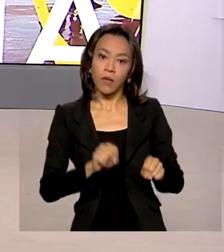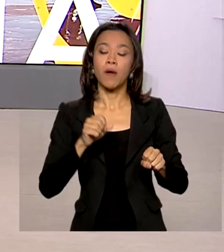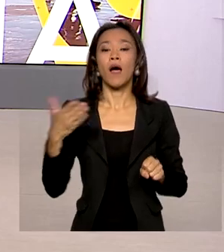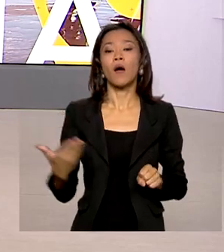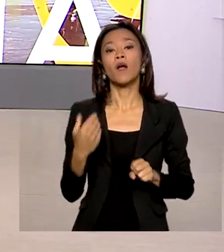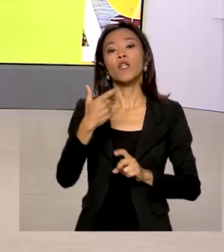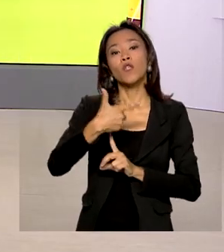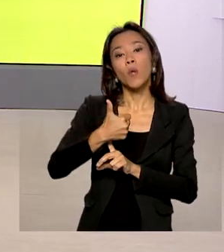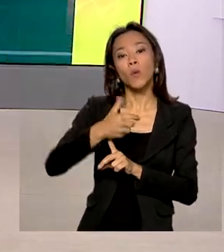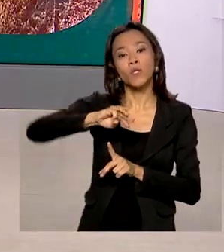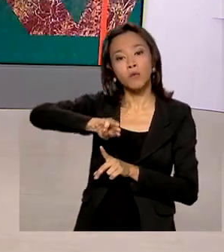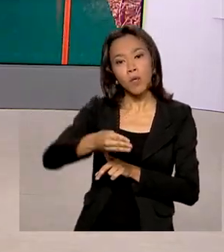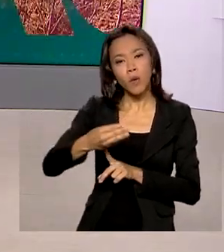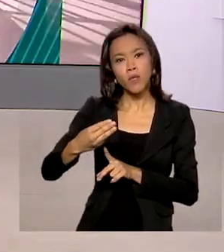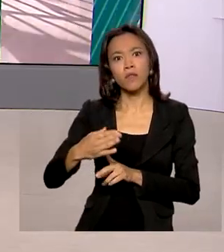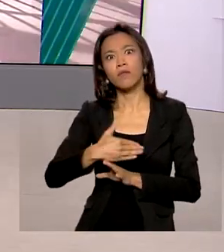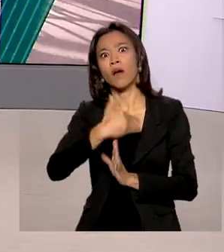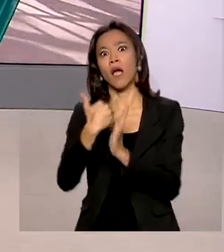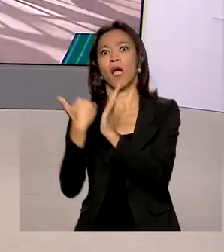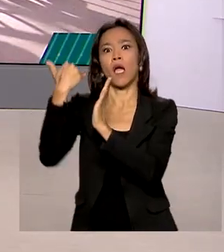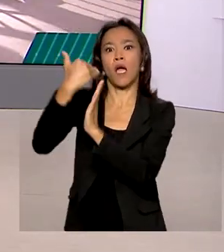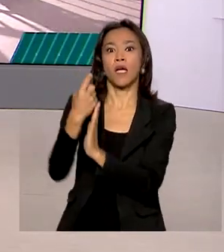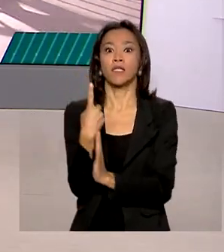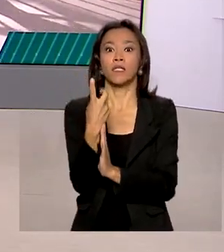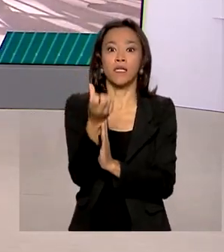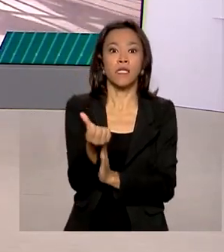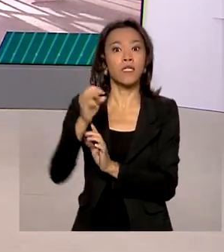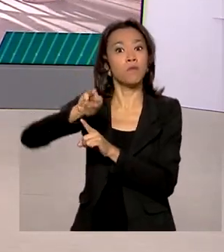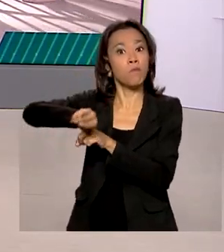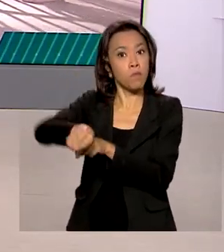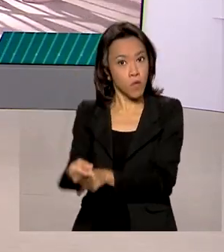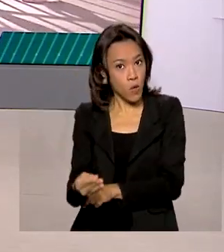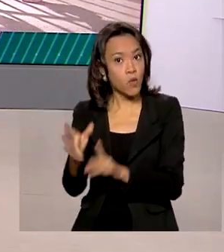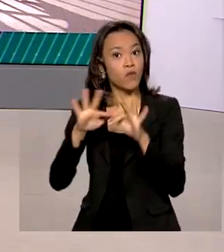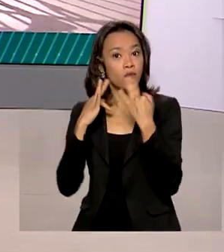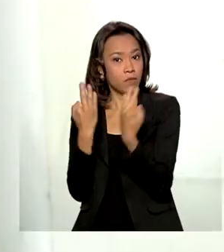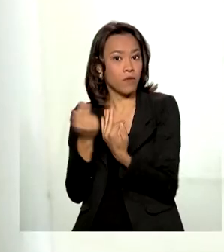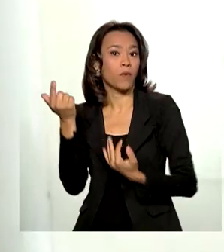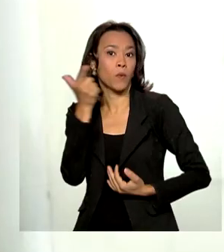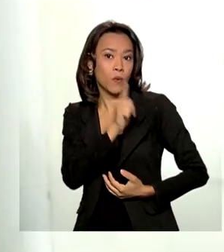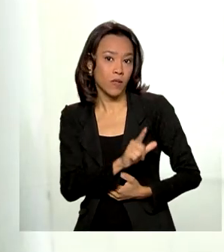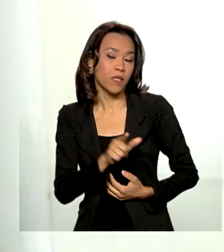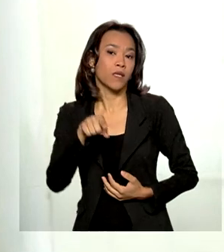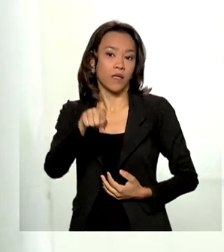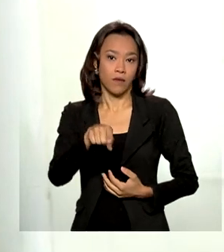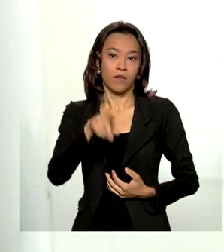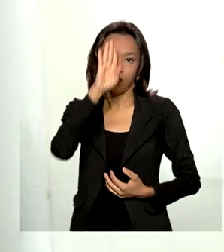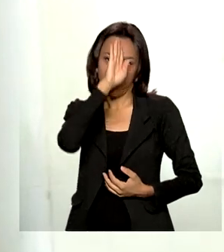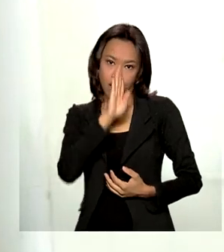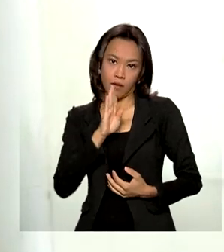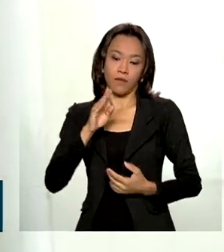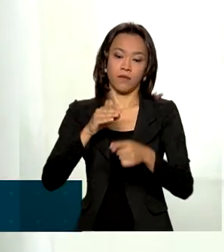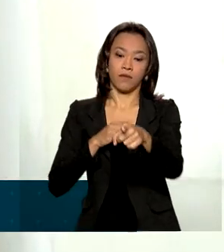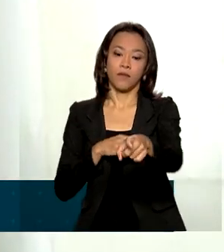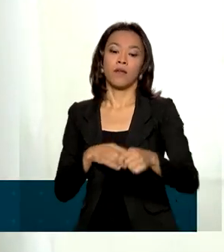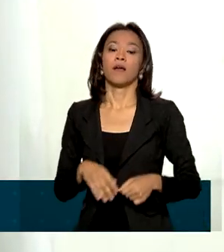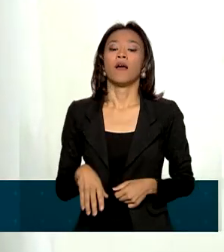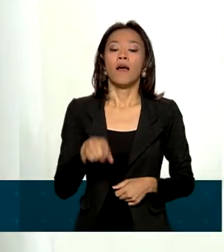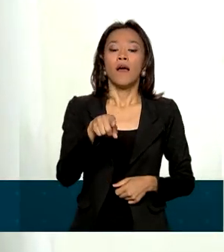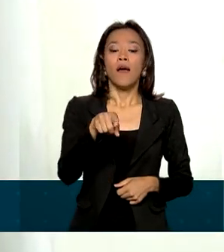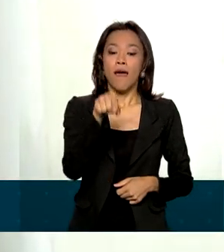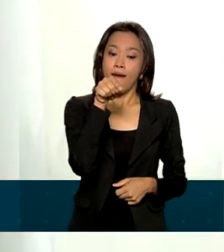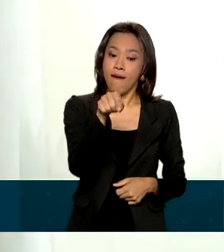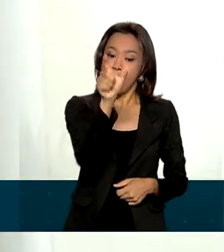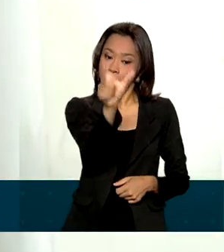12 milhões para quase 16 milhões de famílias beneficiadas. Foi no auge da pandemia, ano passado,